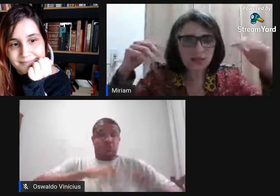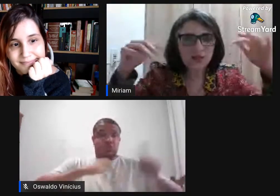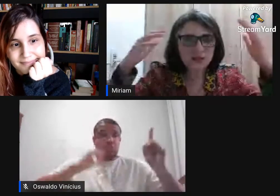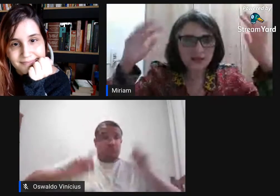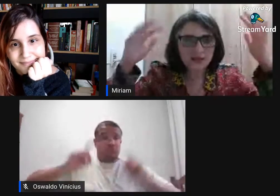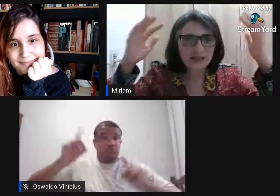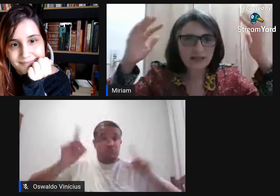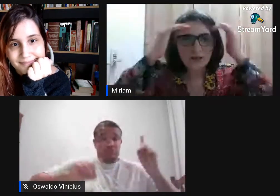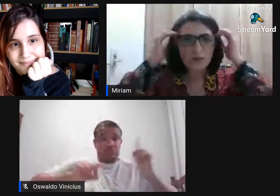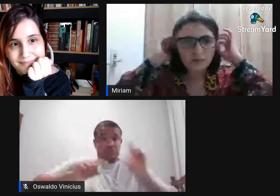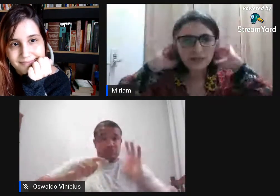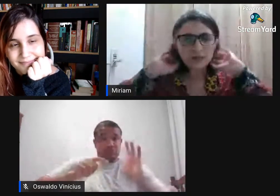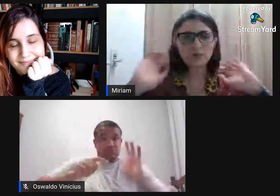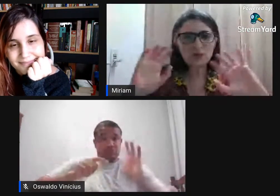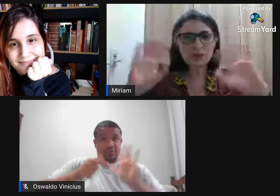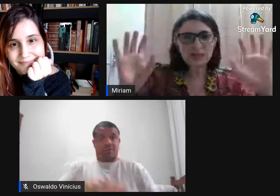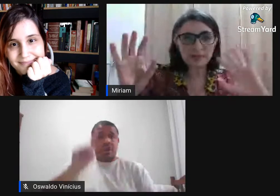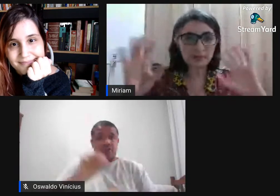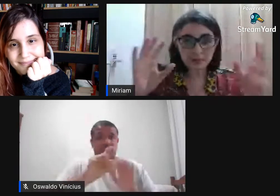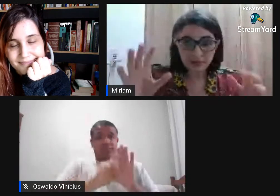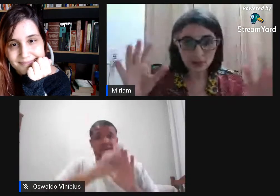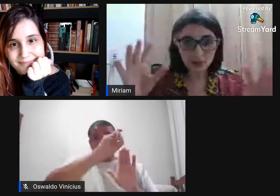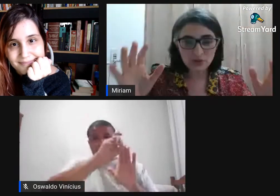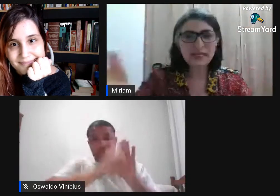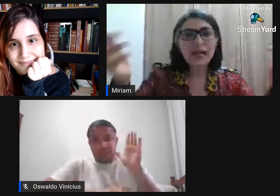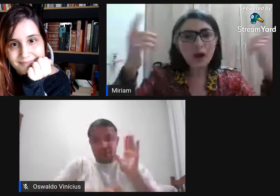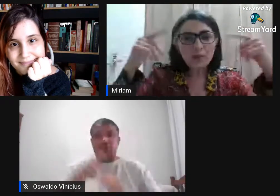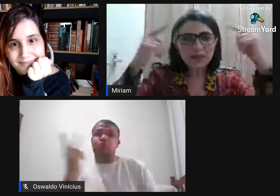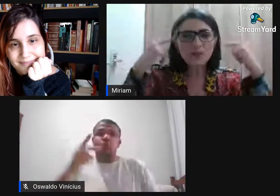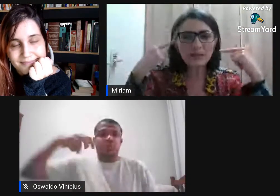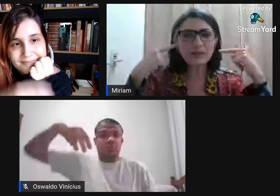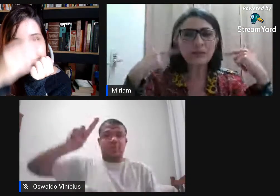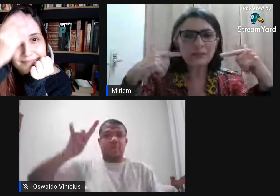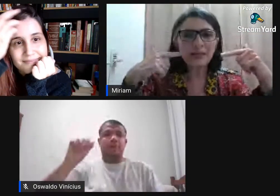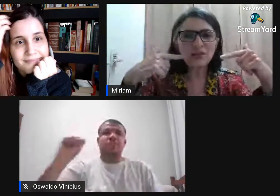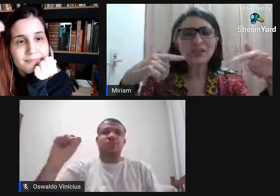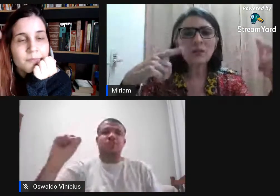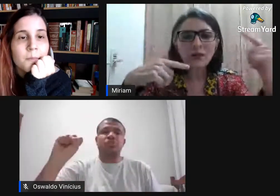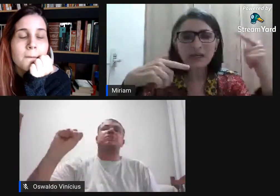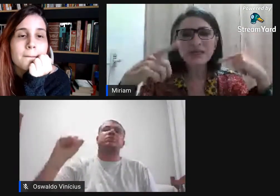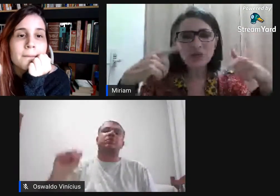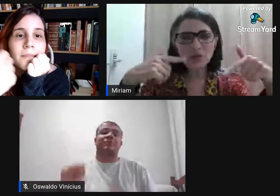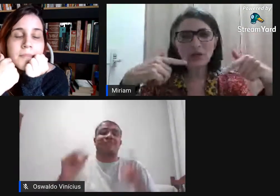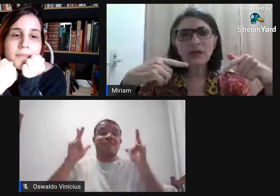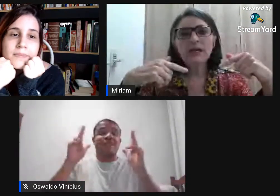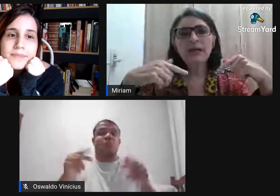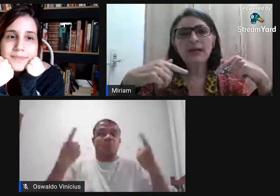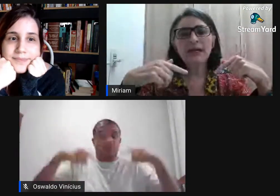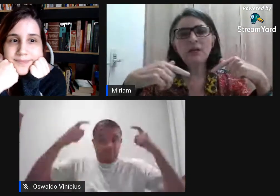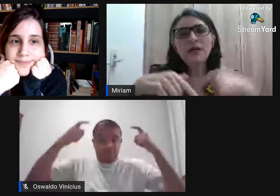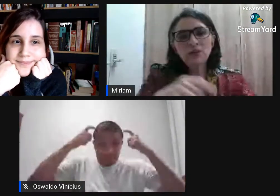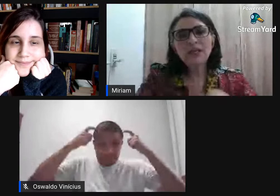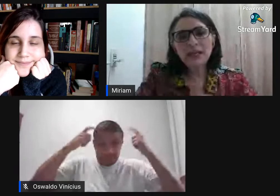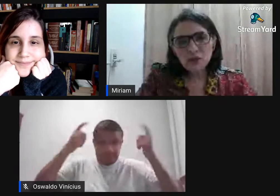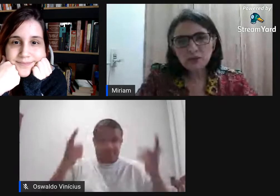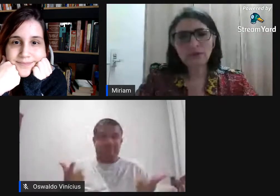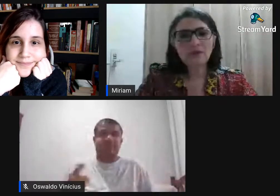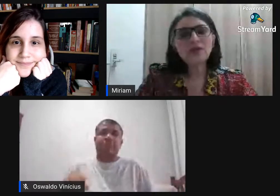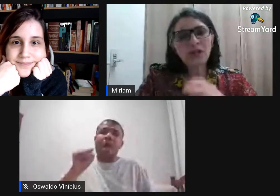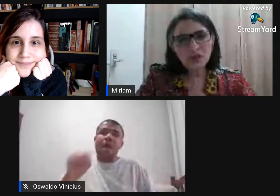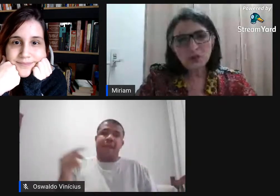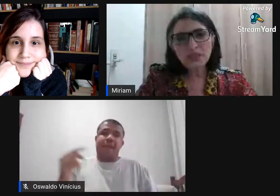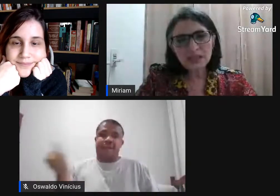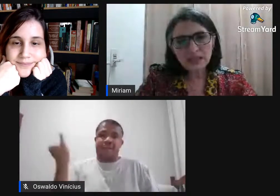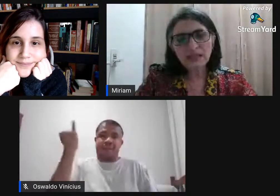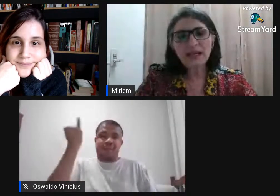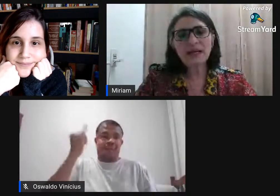essas duas mídias qual termo a gente preferia usar aí ao mesmo tempo na mente então isso eu acho que ele ajuda